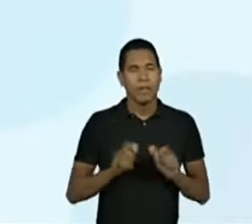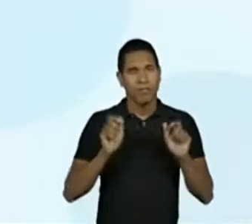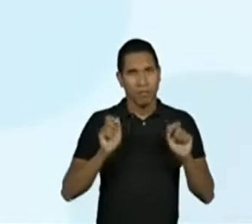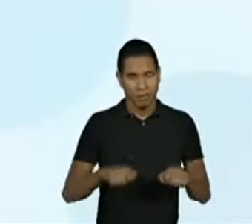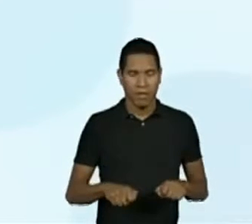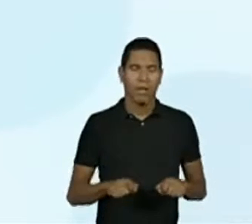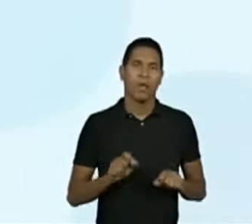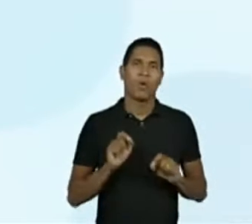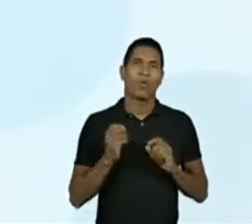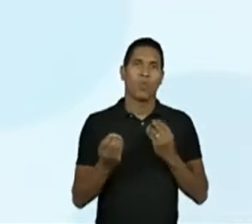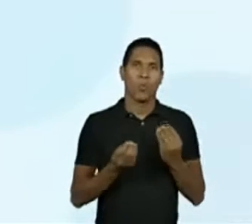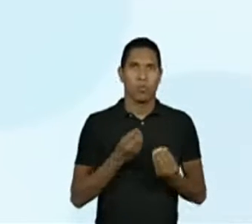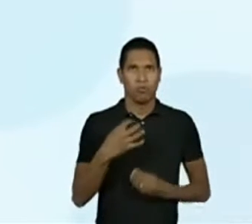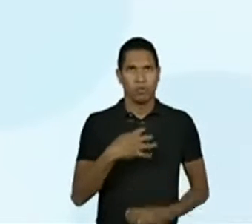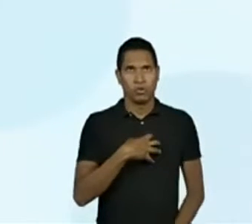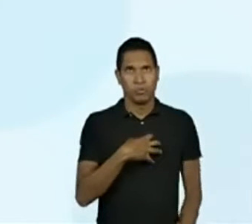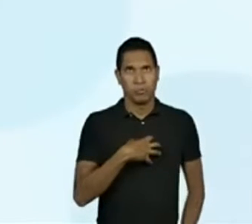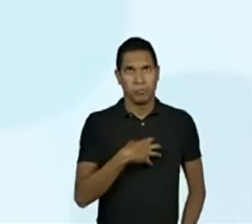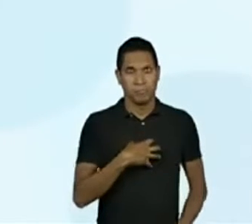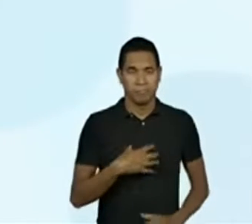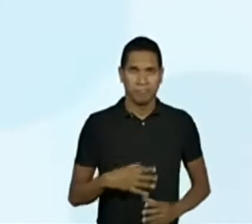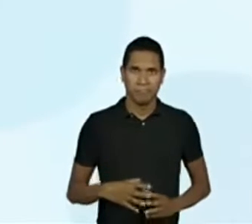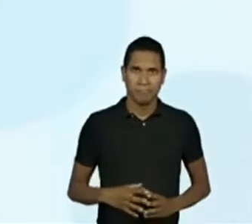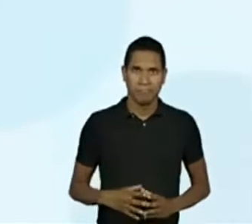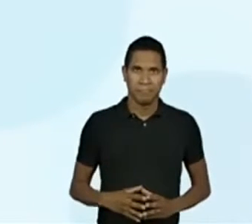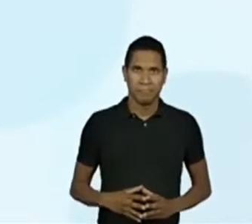também... também...